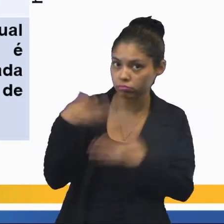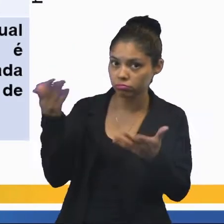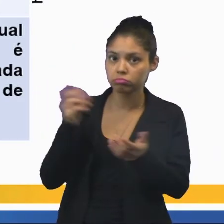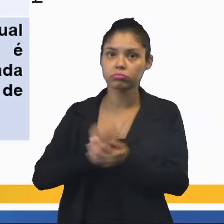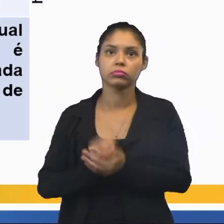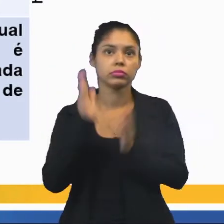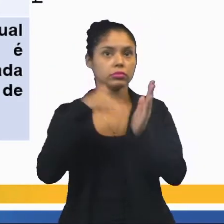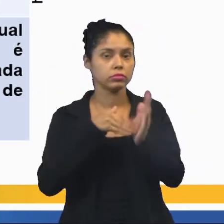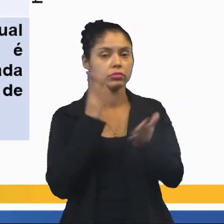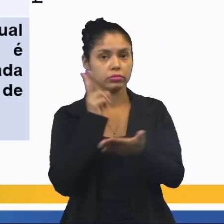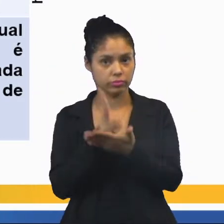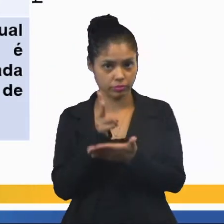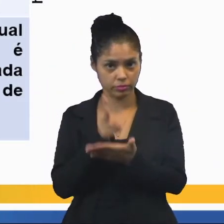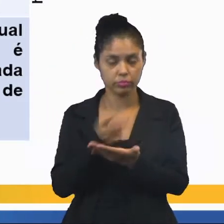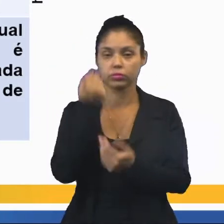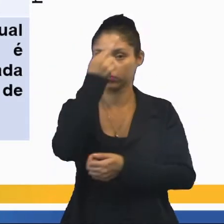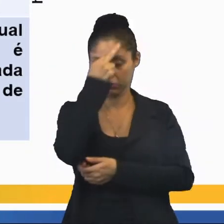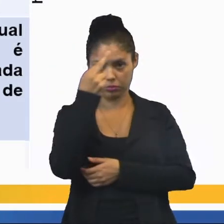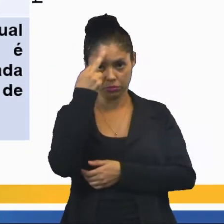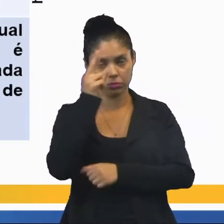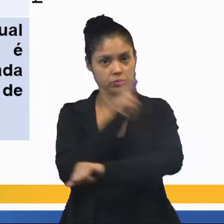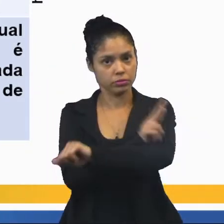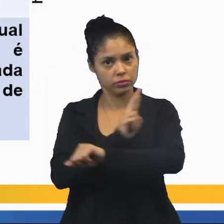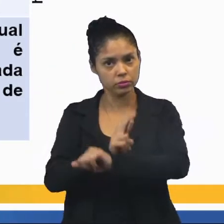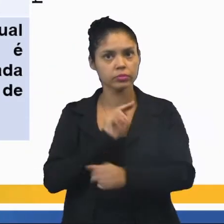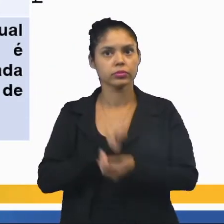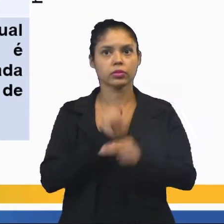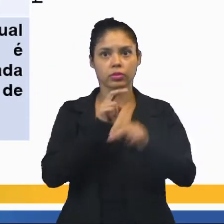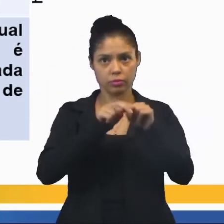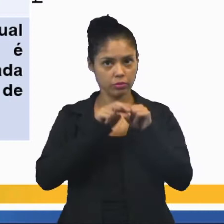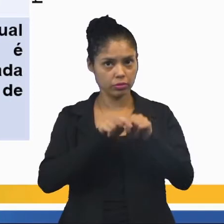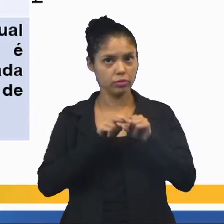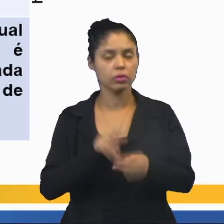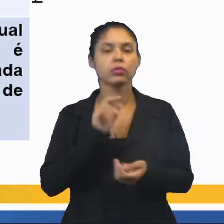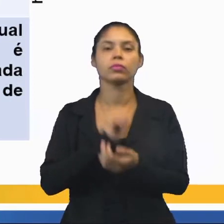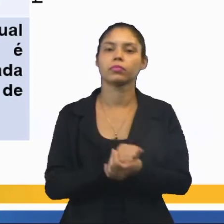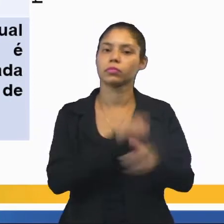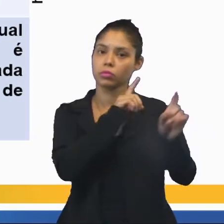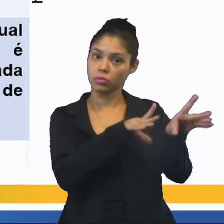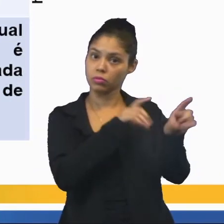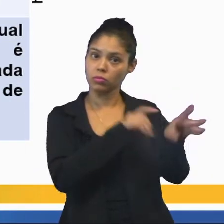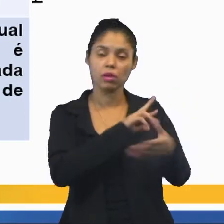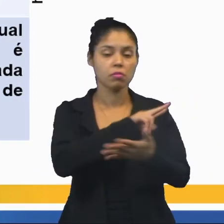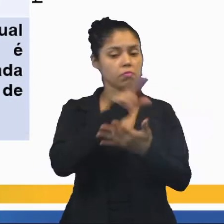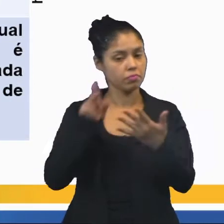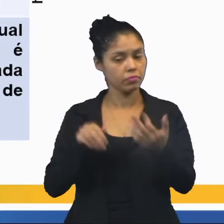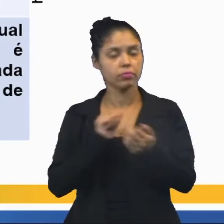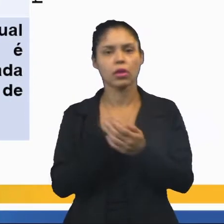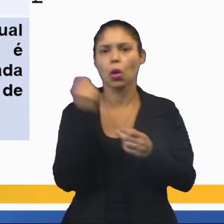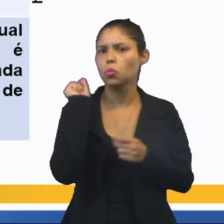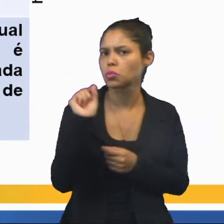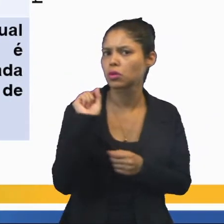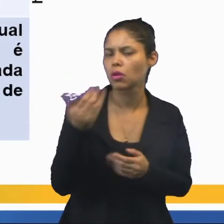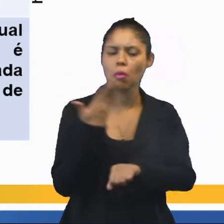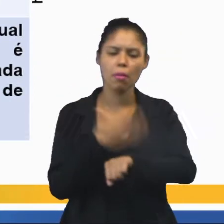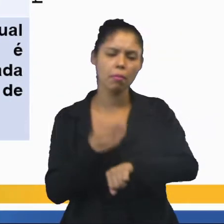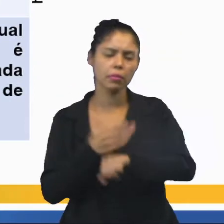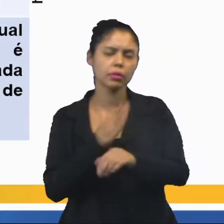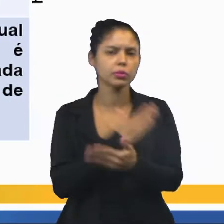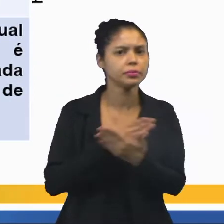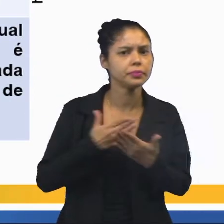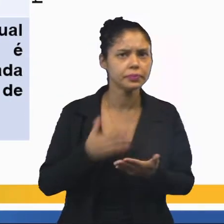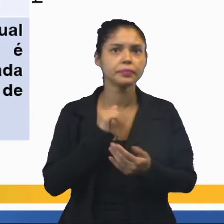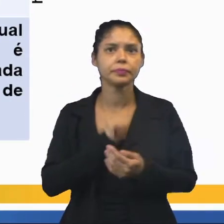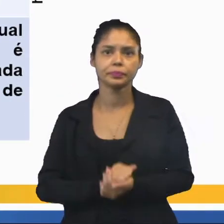acordo até com a sua história de religião. Por isso que os rituais variam. E o que é uma prática de iniciação?